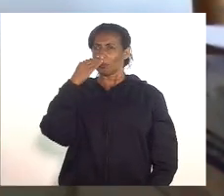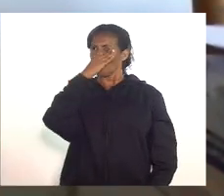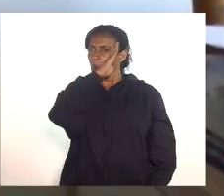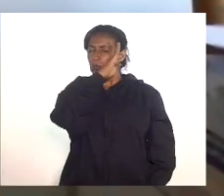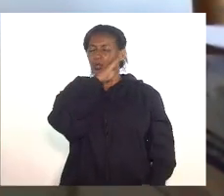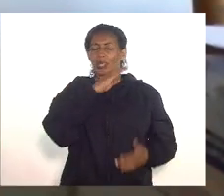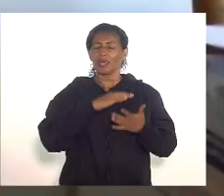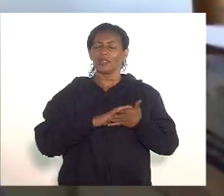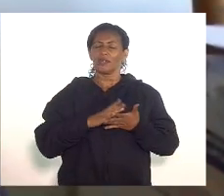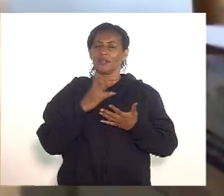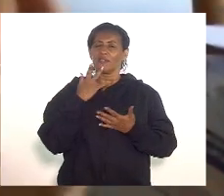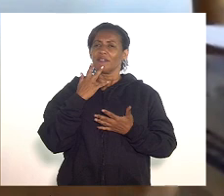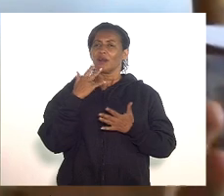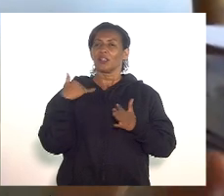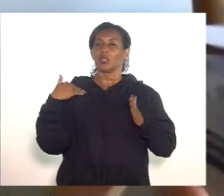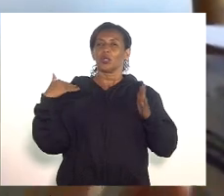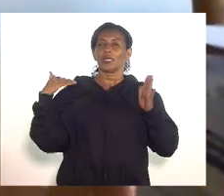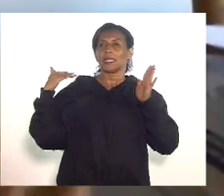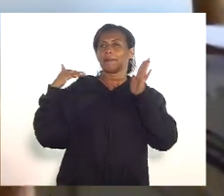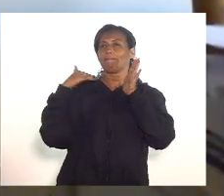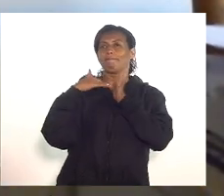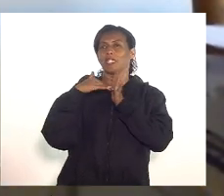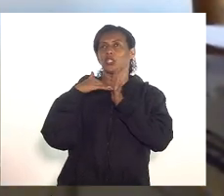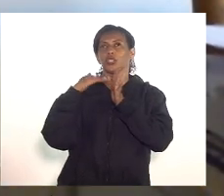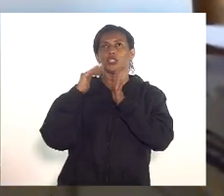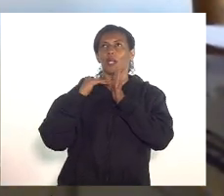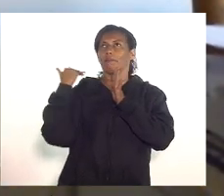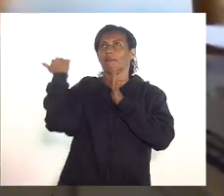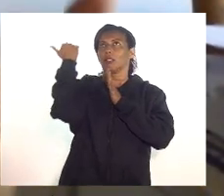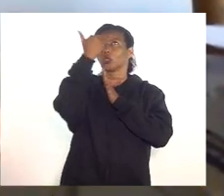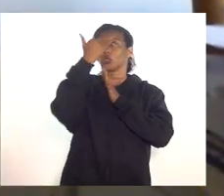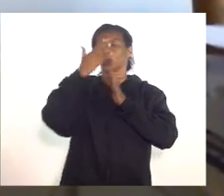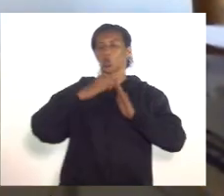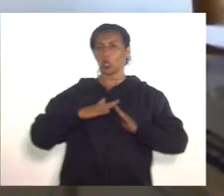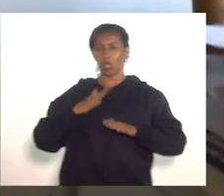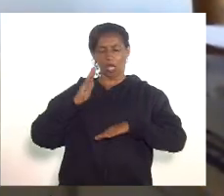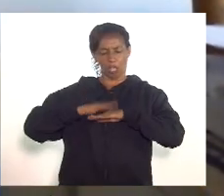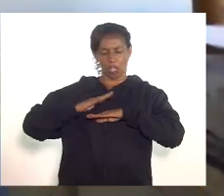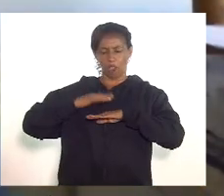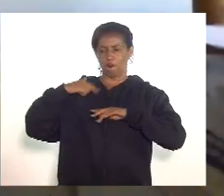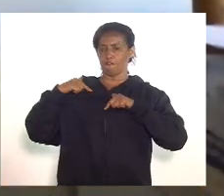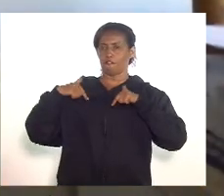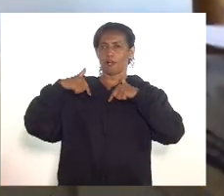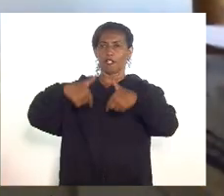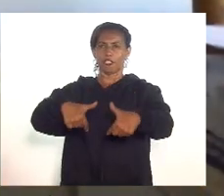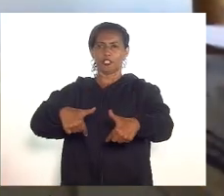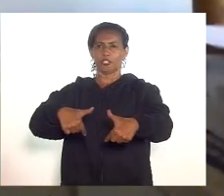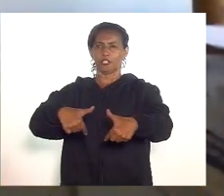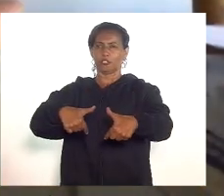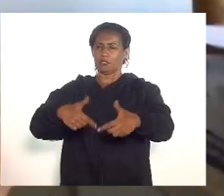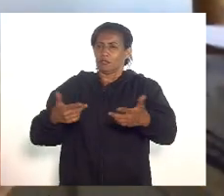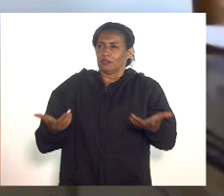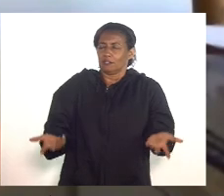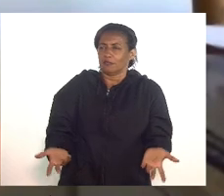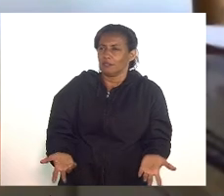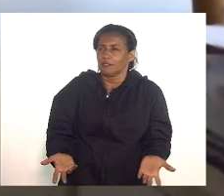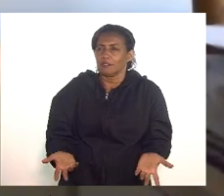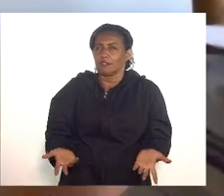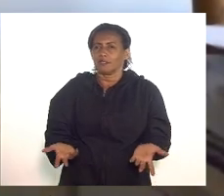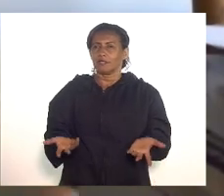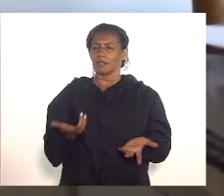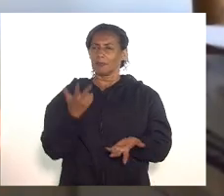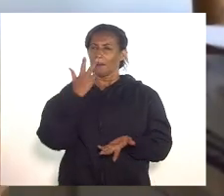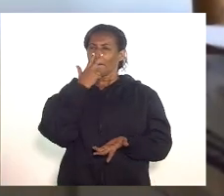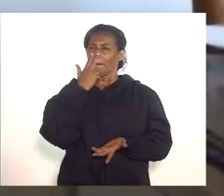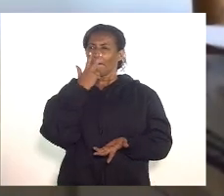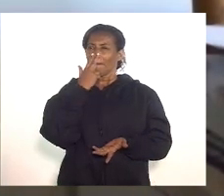já está sendo ultrapassado que ele vai agir quase como pronunciando que daria um